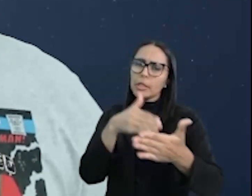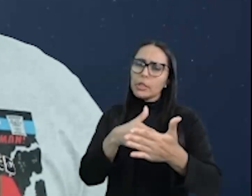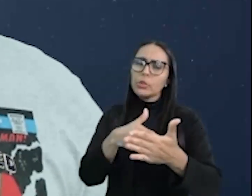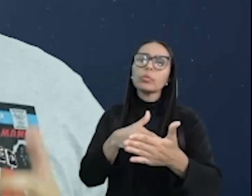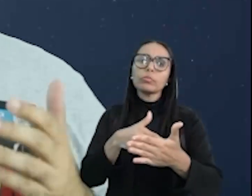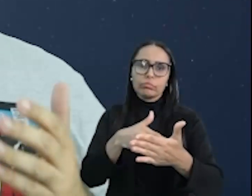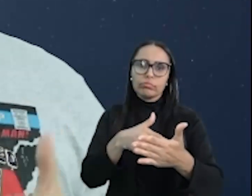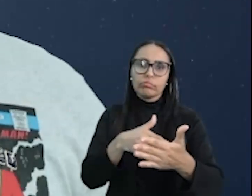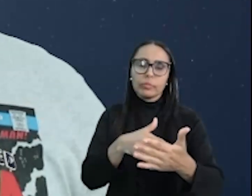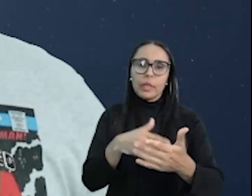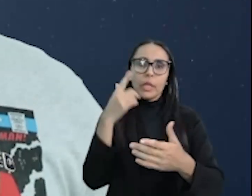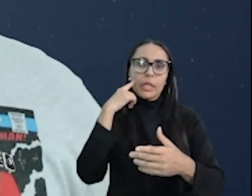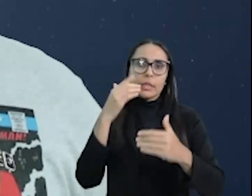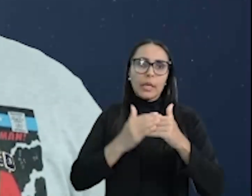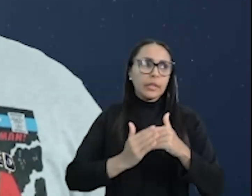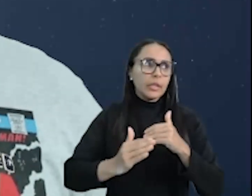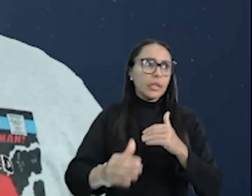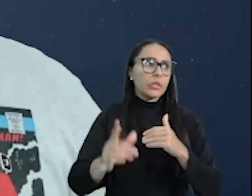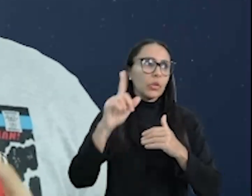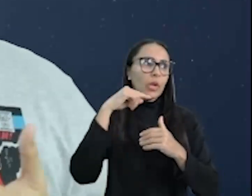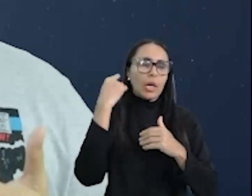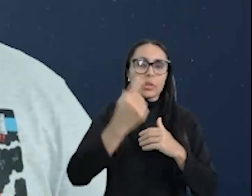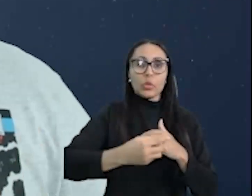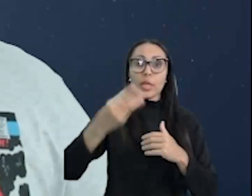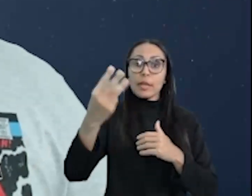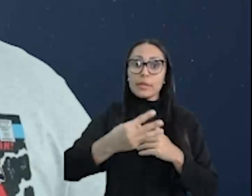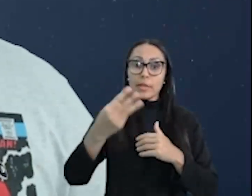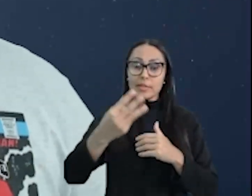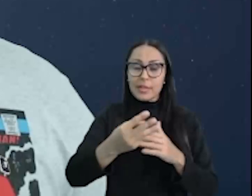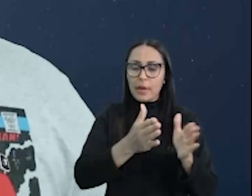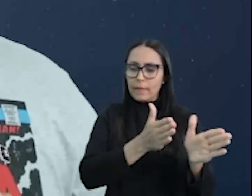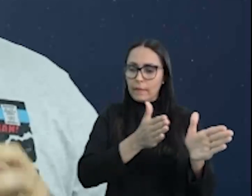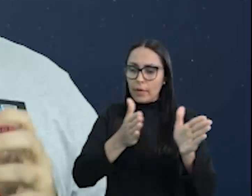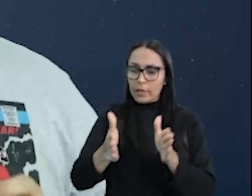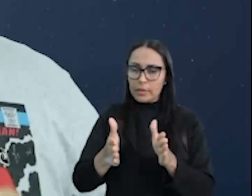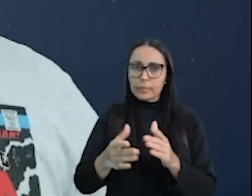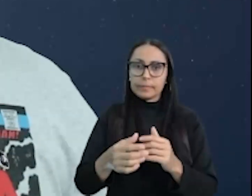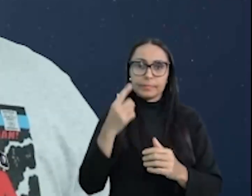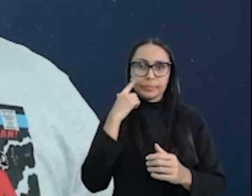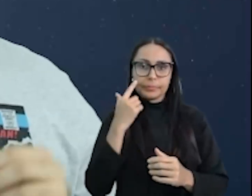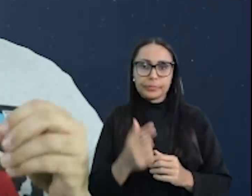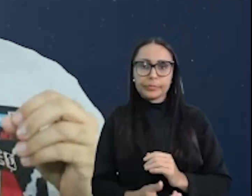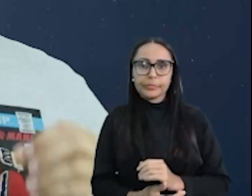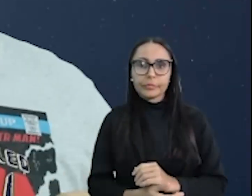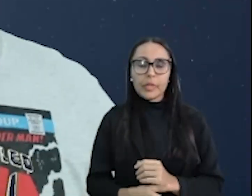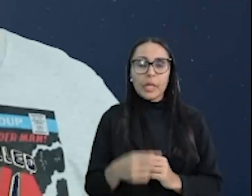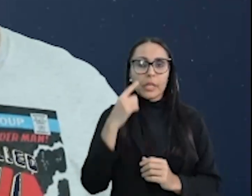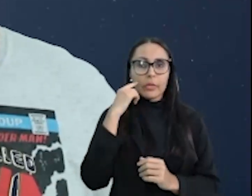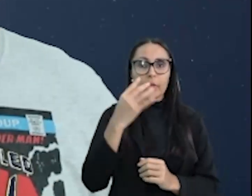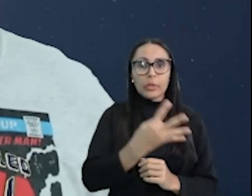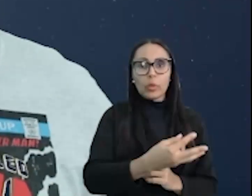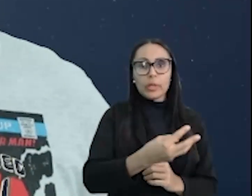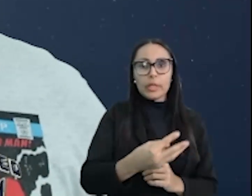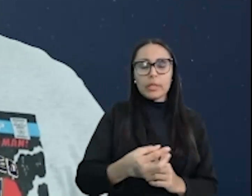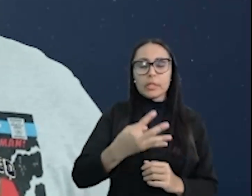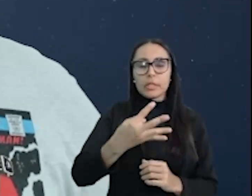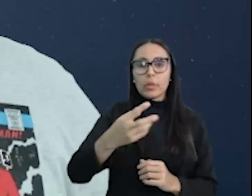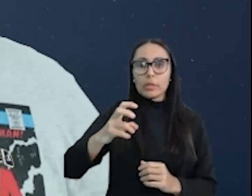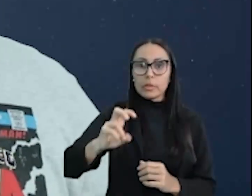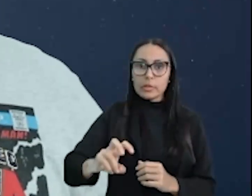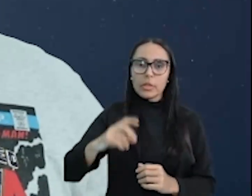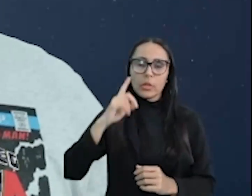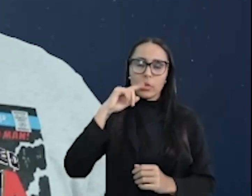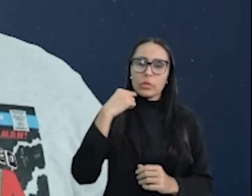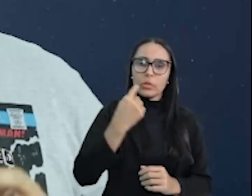Stalingrado e dá início à nossa terceira fase. Nessa terceira fase, que vai de 1943 a 1945,